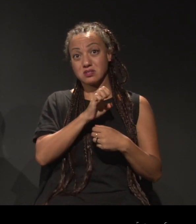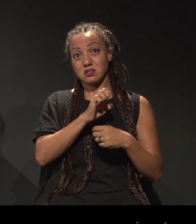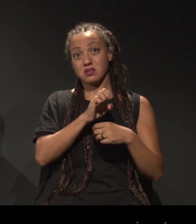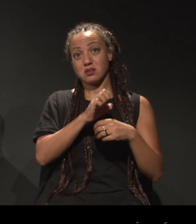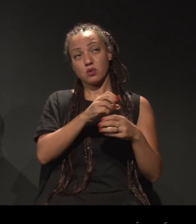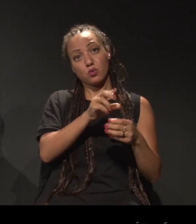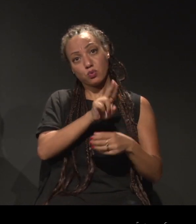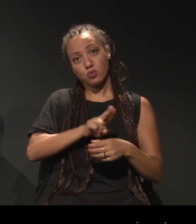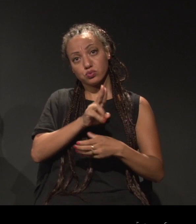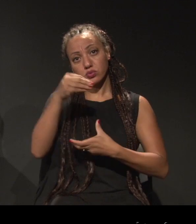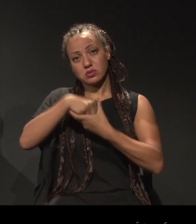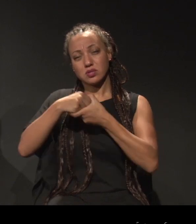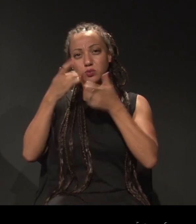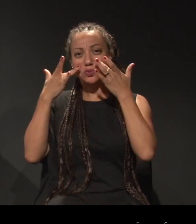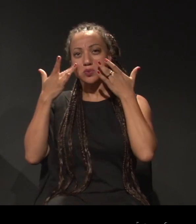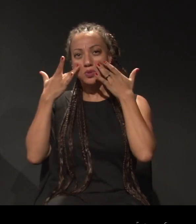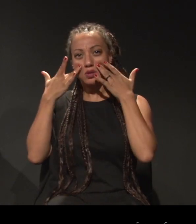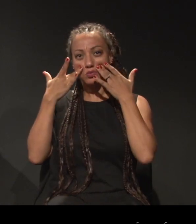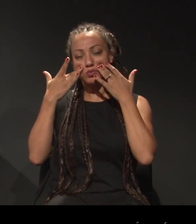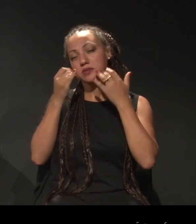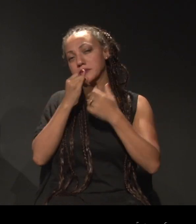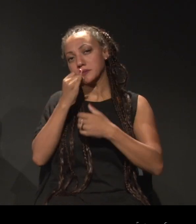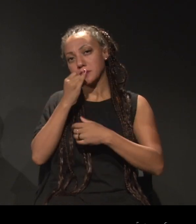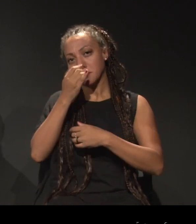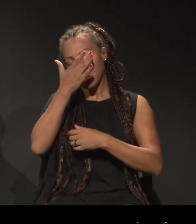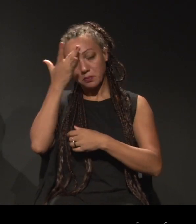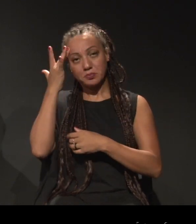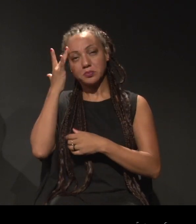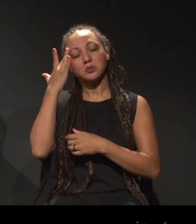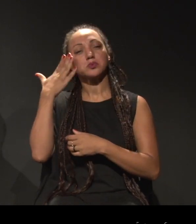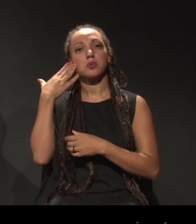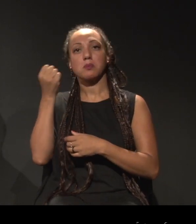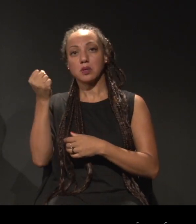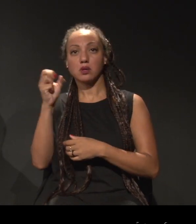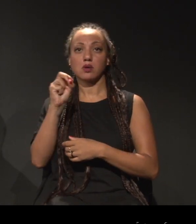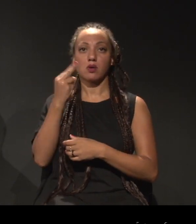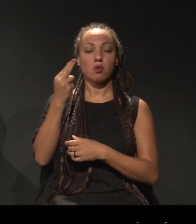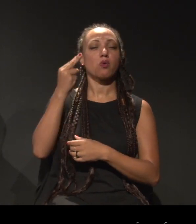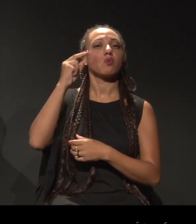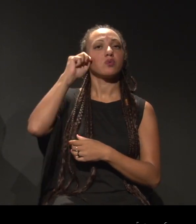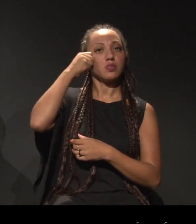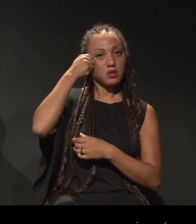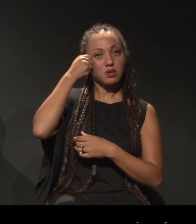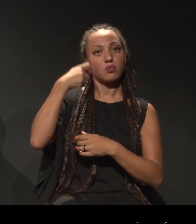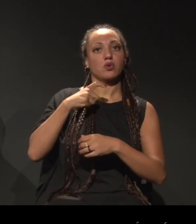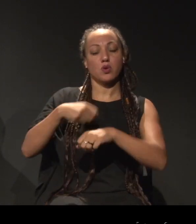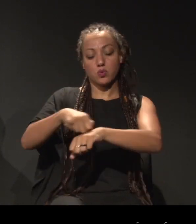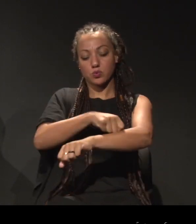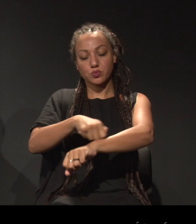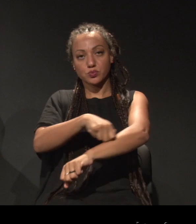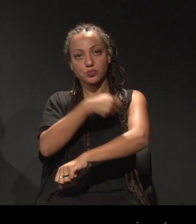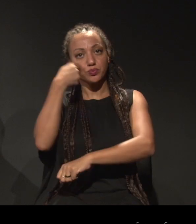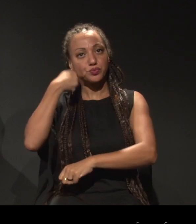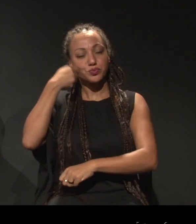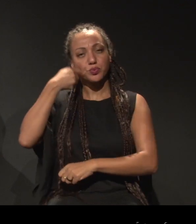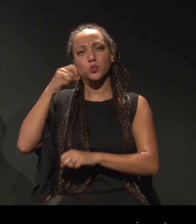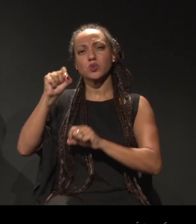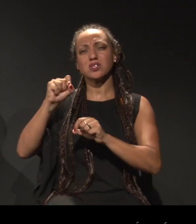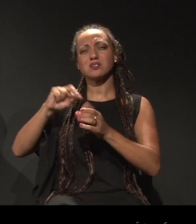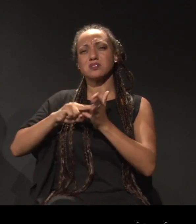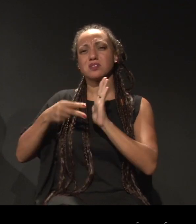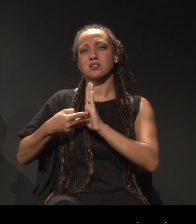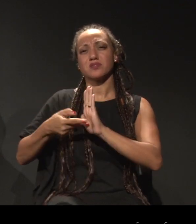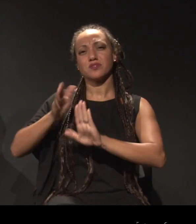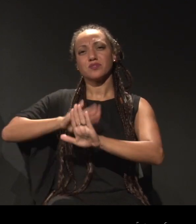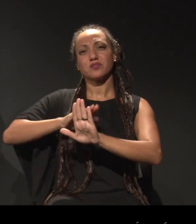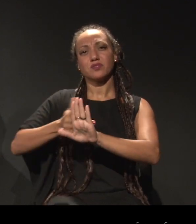cênica para um corpo branco ou um corpo negro, que substância social lhe traduz ou significa em um país onde